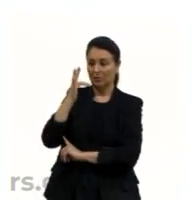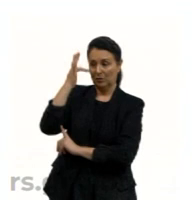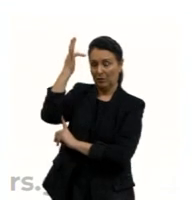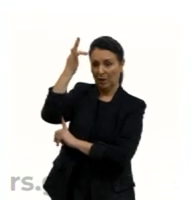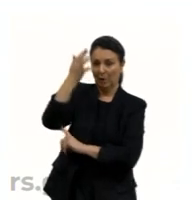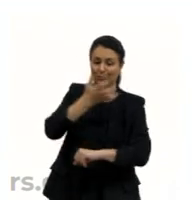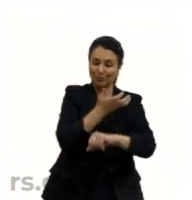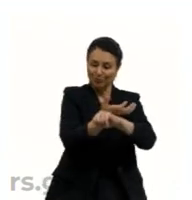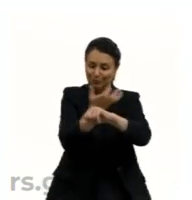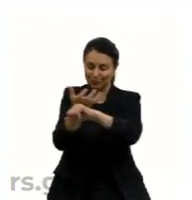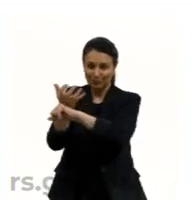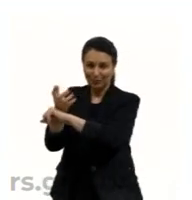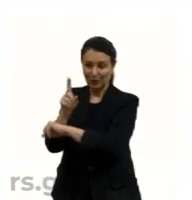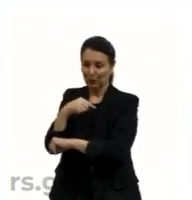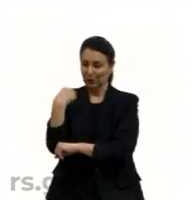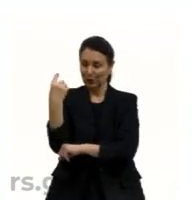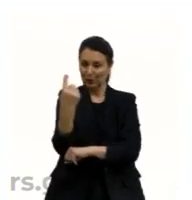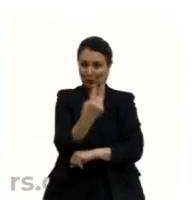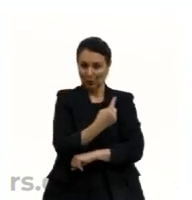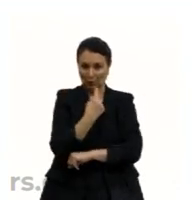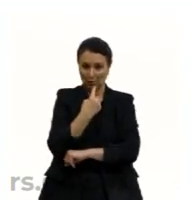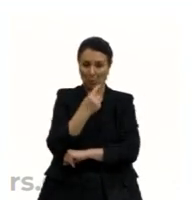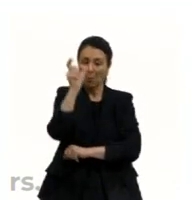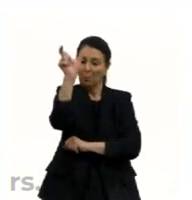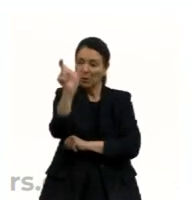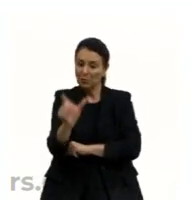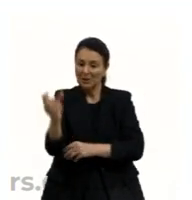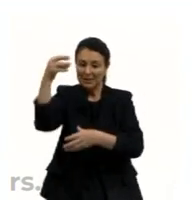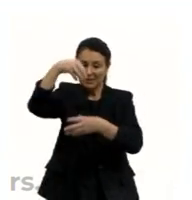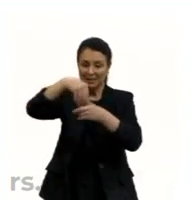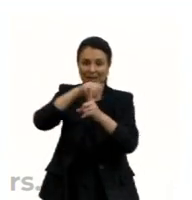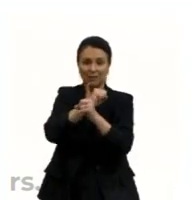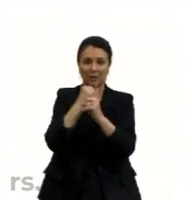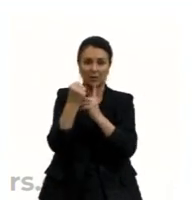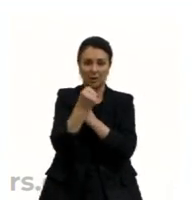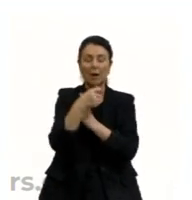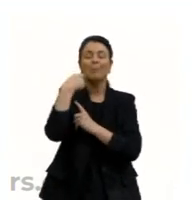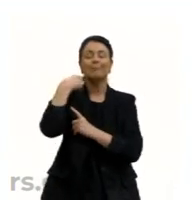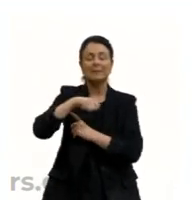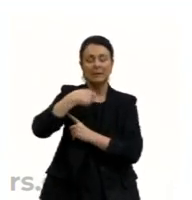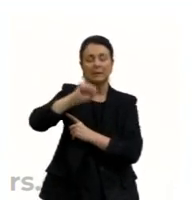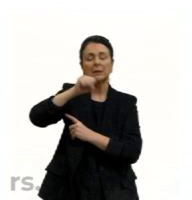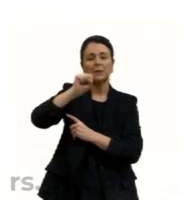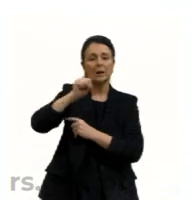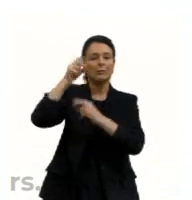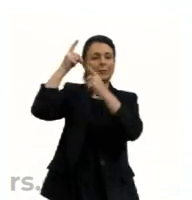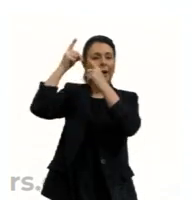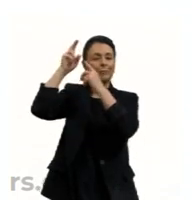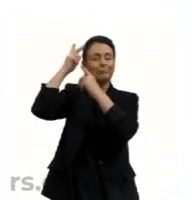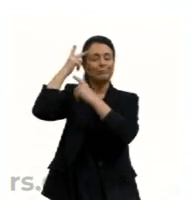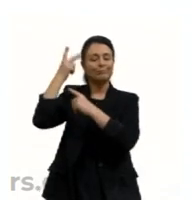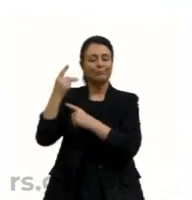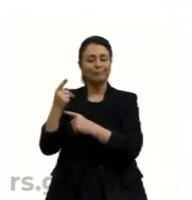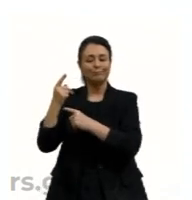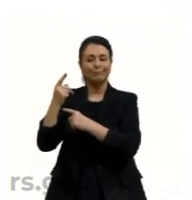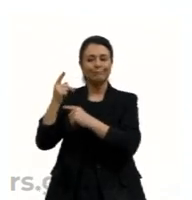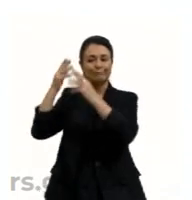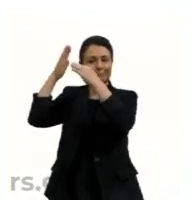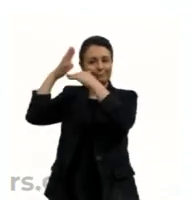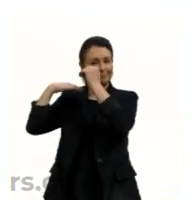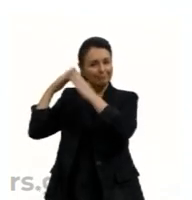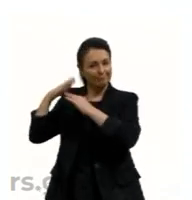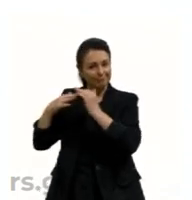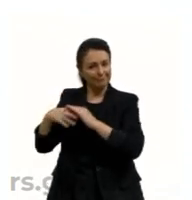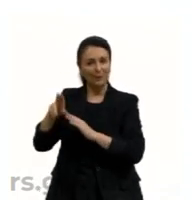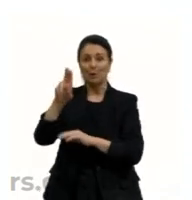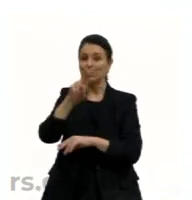curriculares, nós como seres sociais, devemos desnaturalizar e devemos agir. E a práxis está aqui para isso,